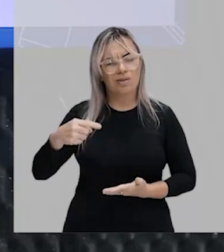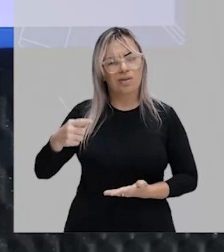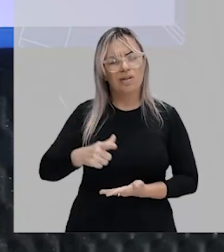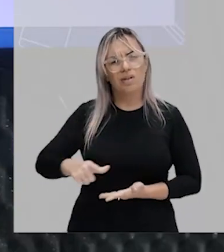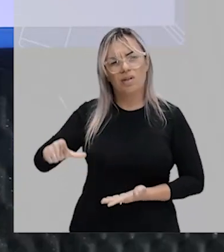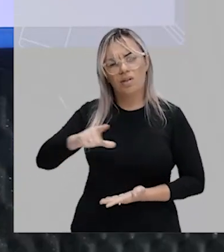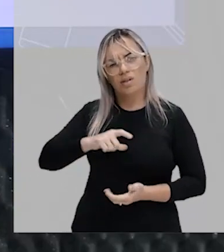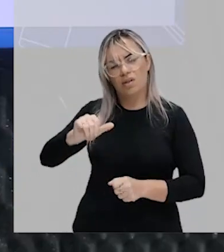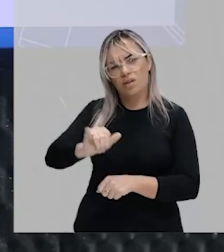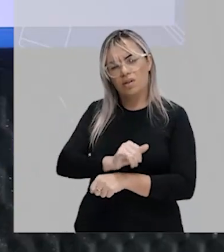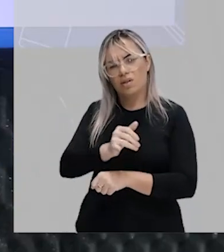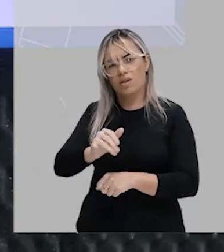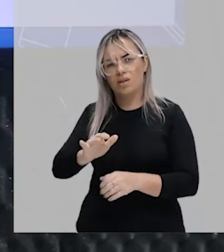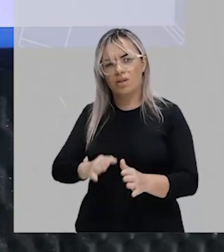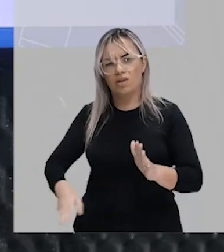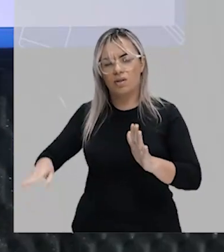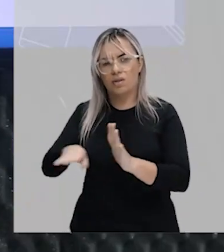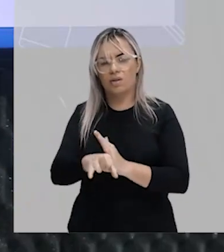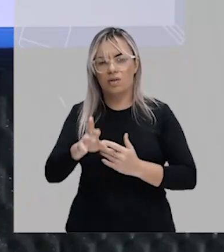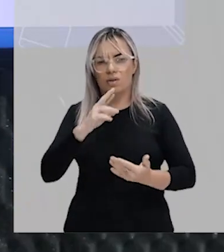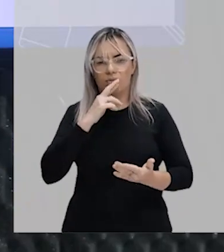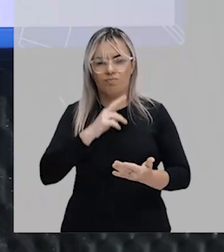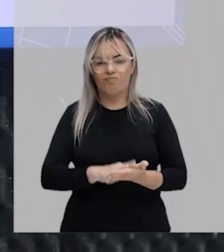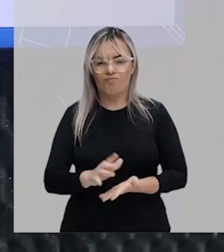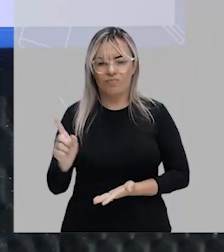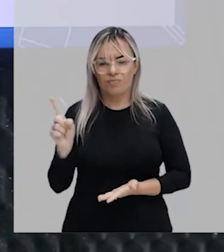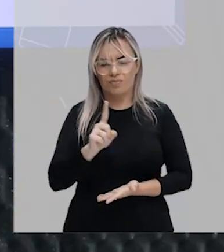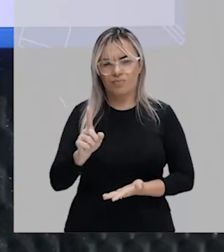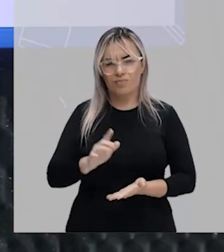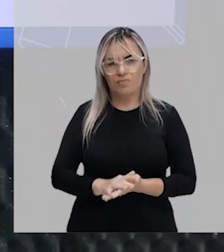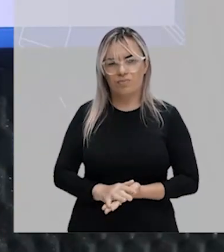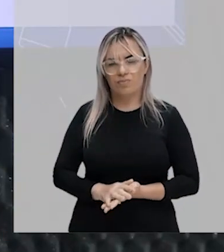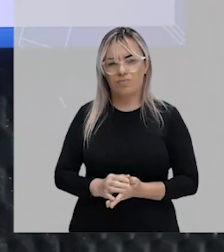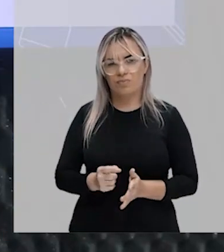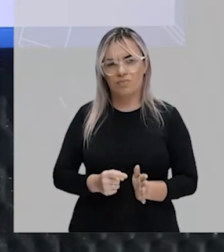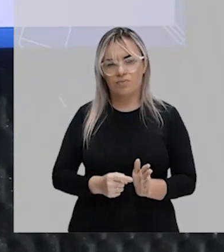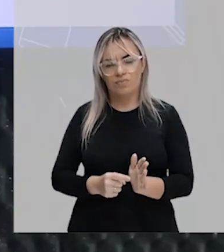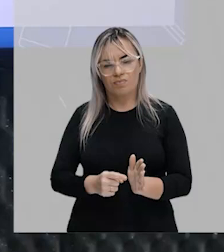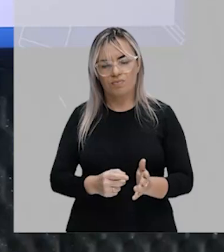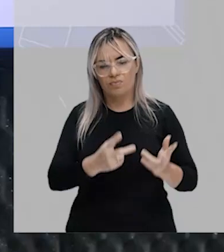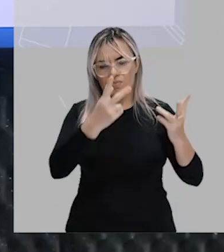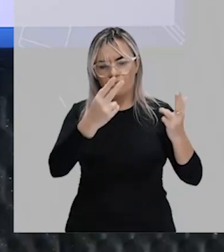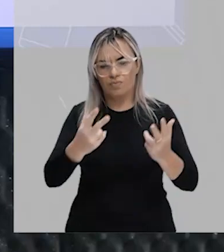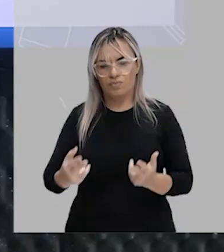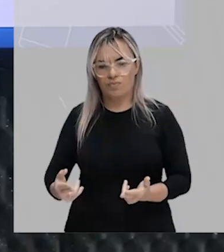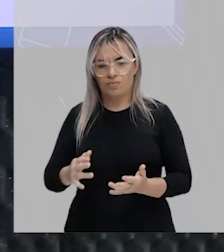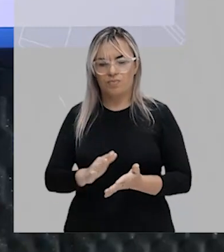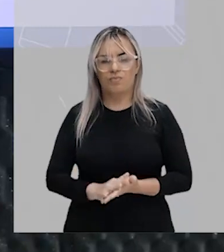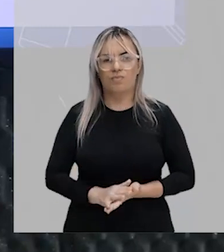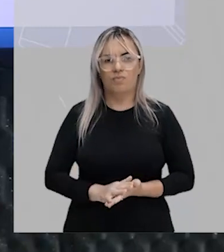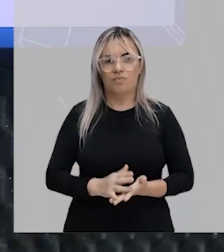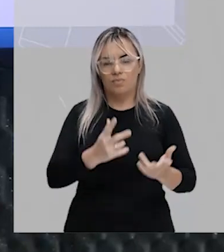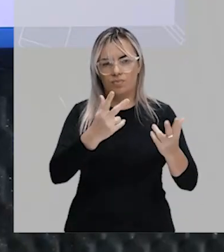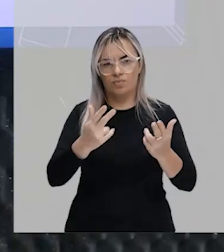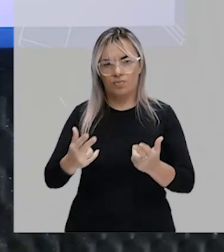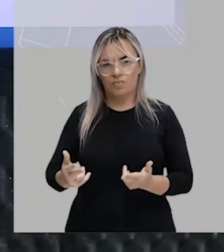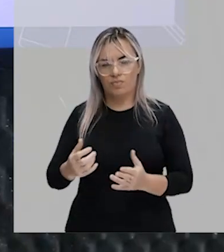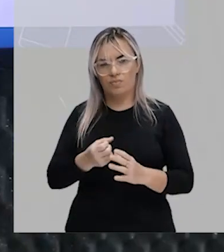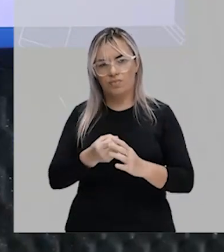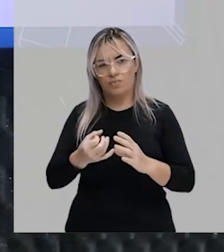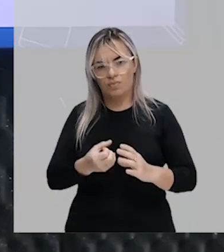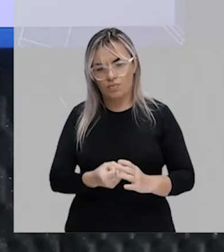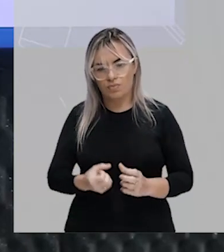essa, de chegar nesse resultado sem precisar elencar todos? Gente, tem. Quando a gente estuda a teoria de